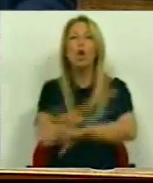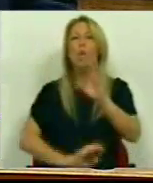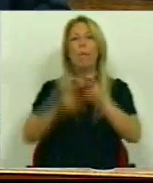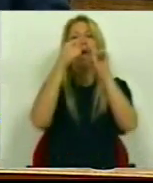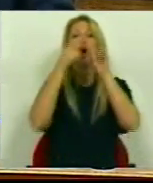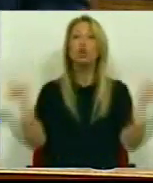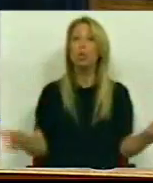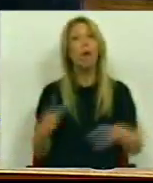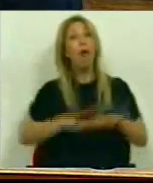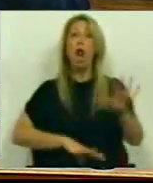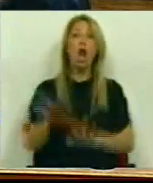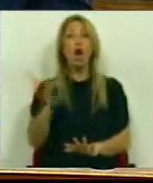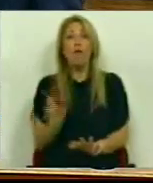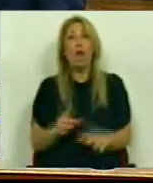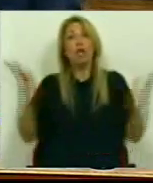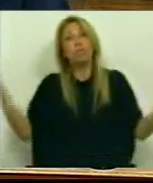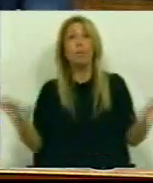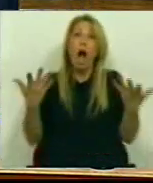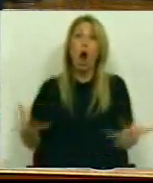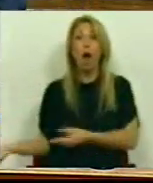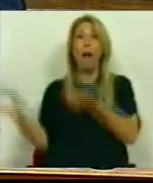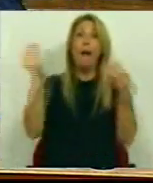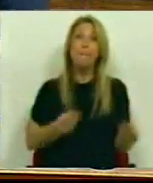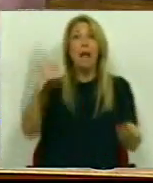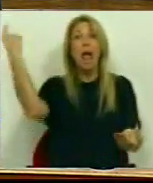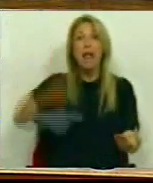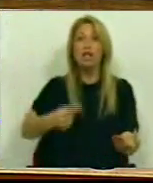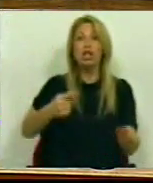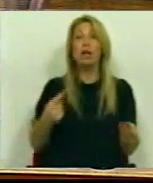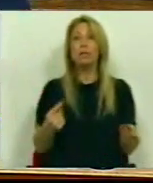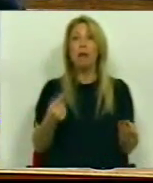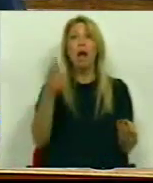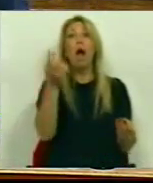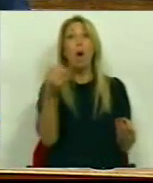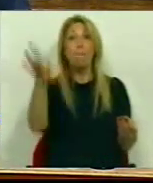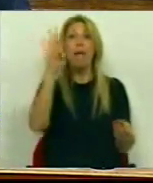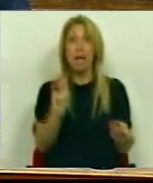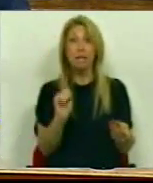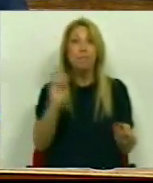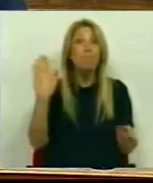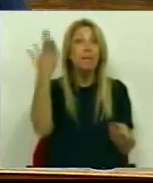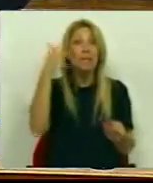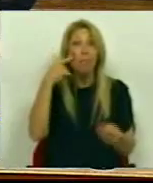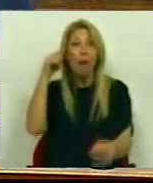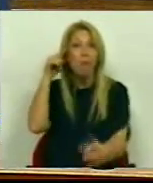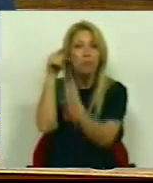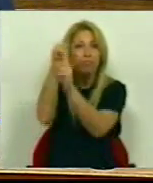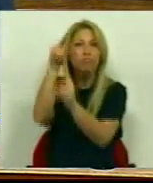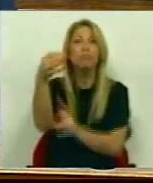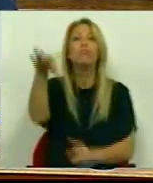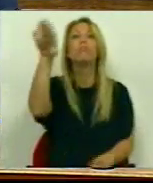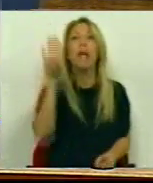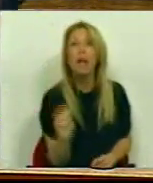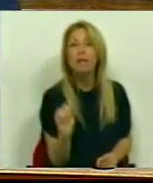fez Claudicou E o que vem aqui apresentar É uma exigência Ao Partido Socialista particularmente Para capitular